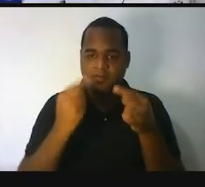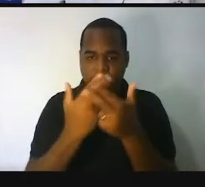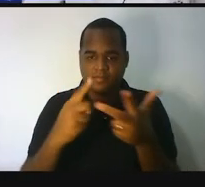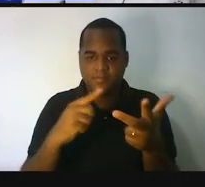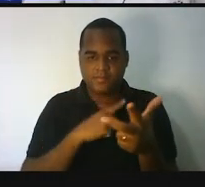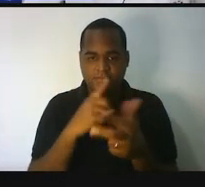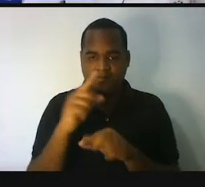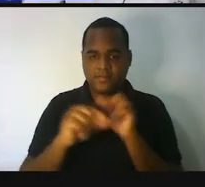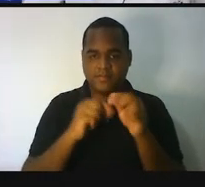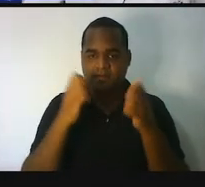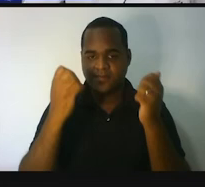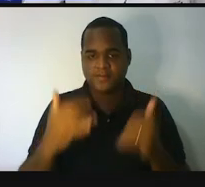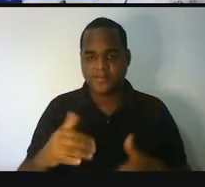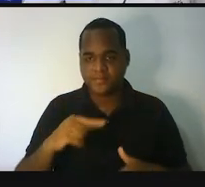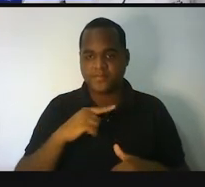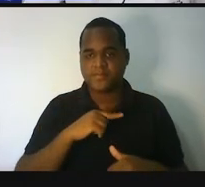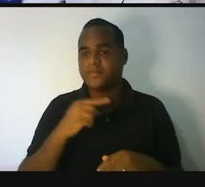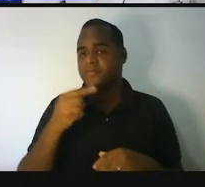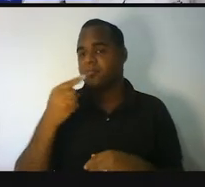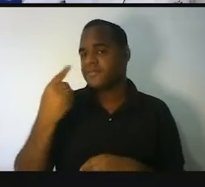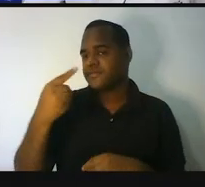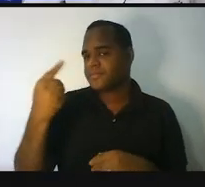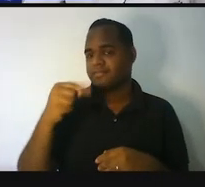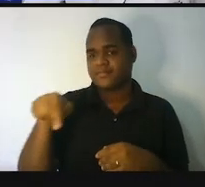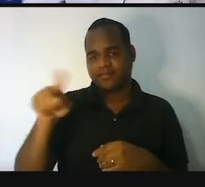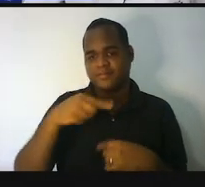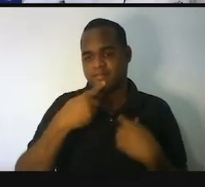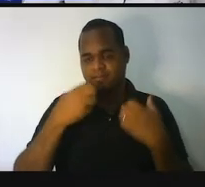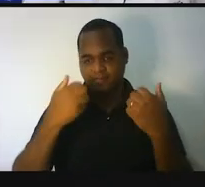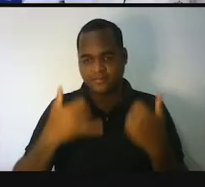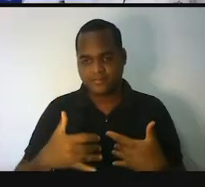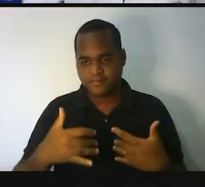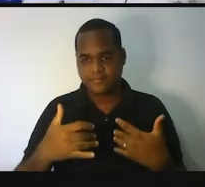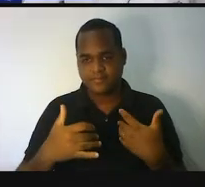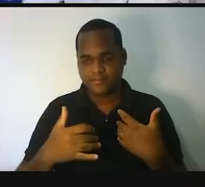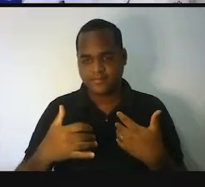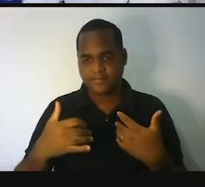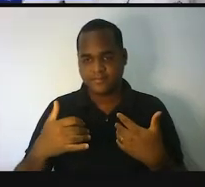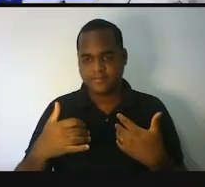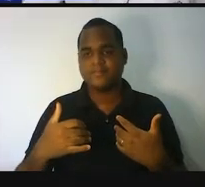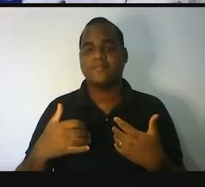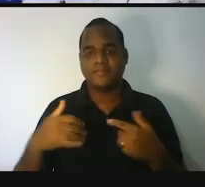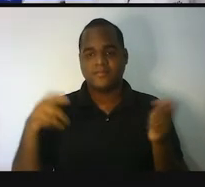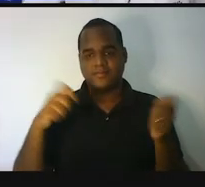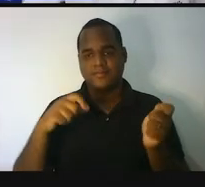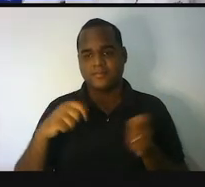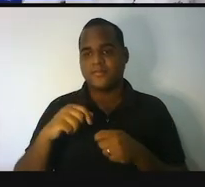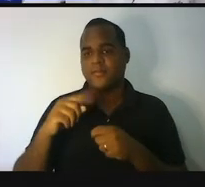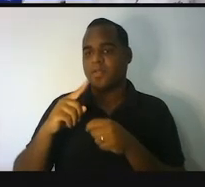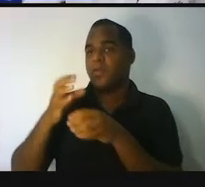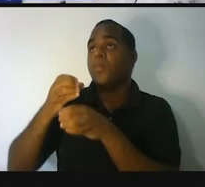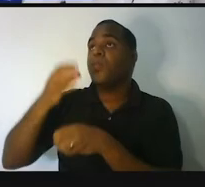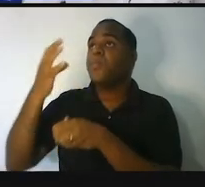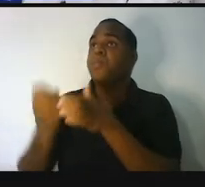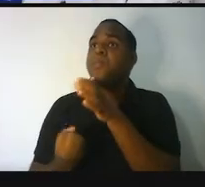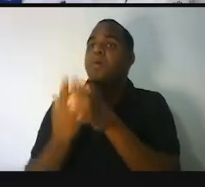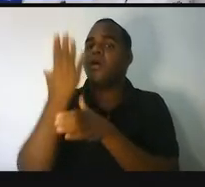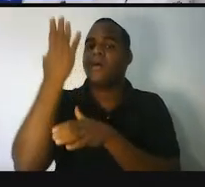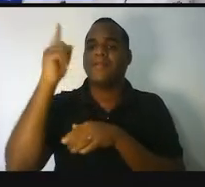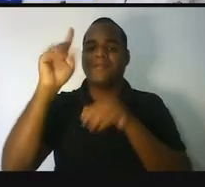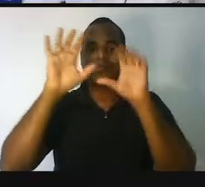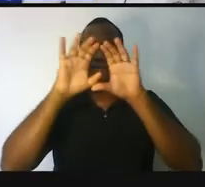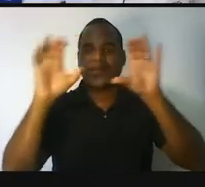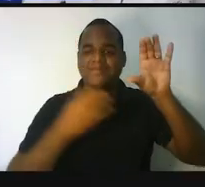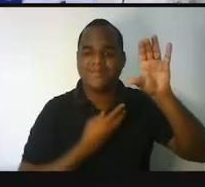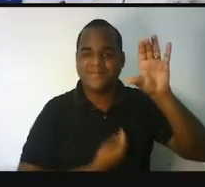que participaram aí do primeiro lançamento de um foguete para o espaço. Olha só que